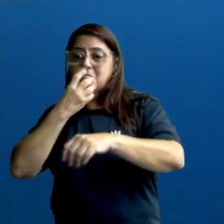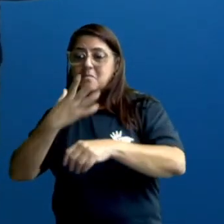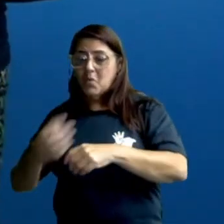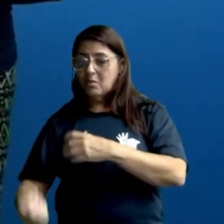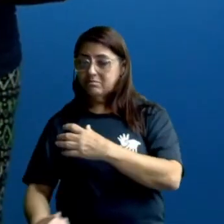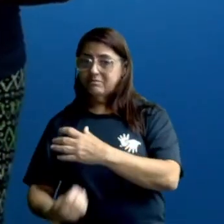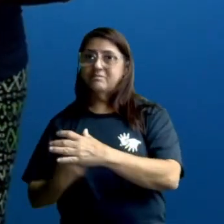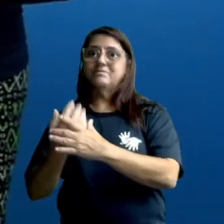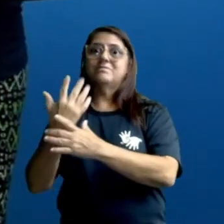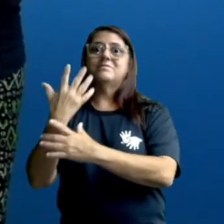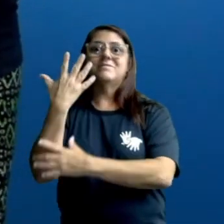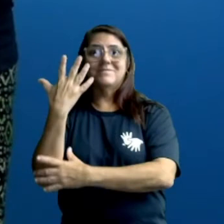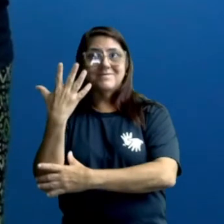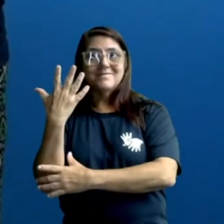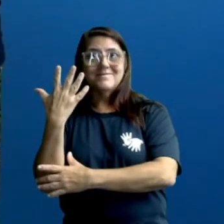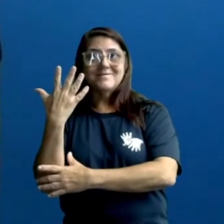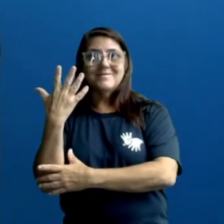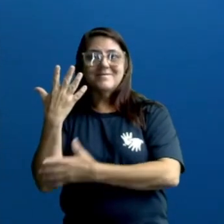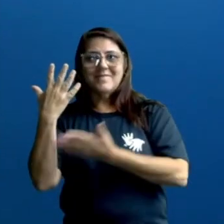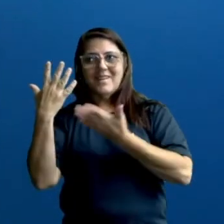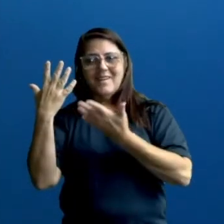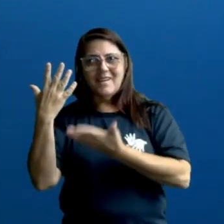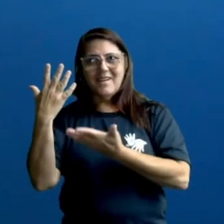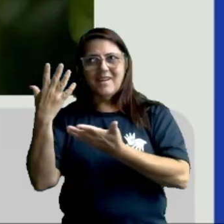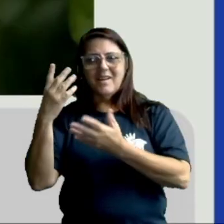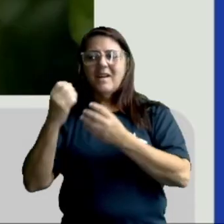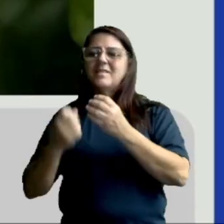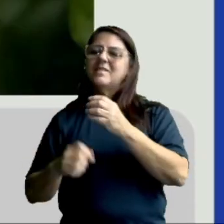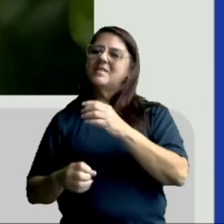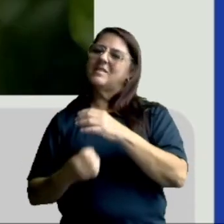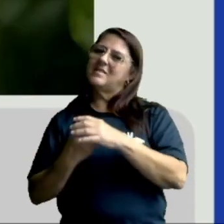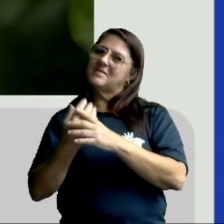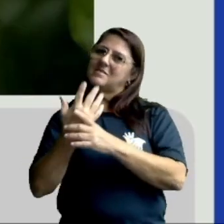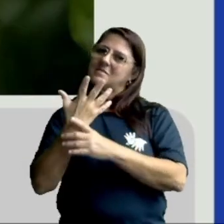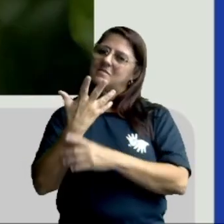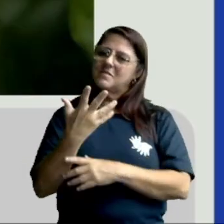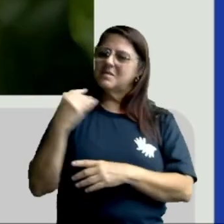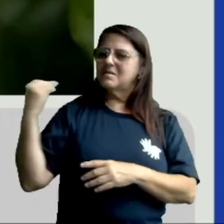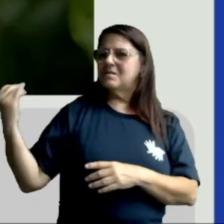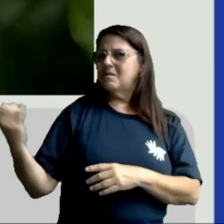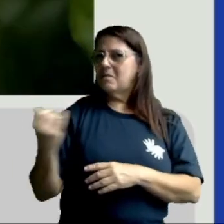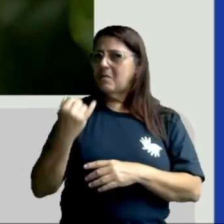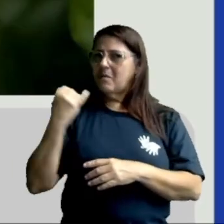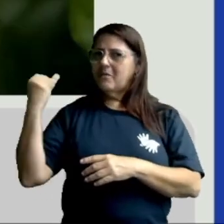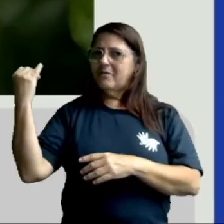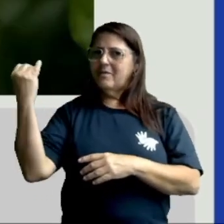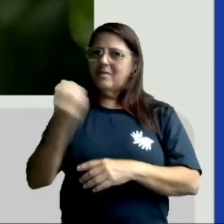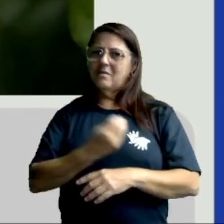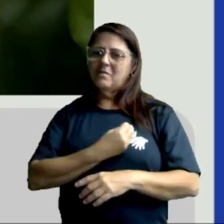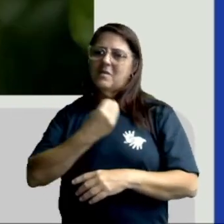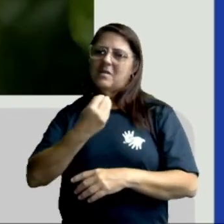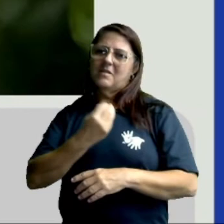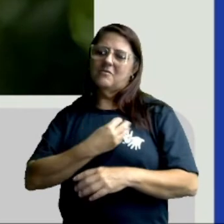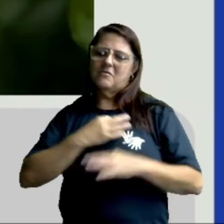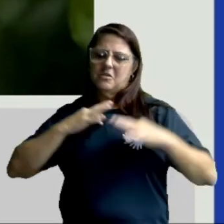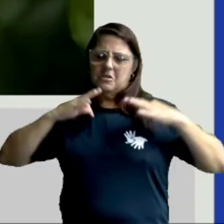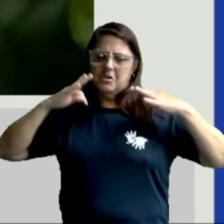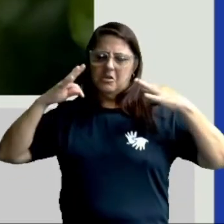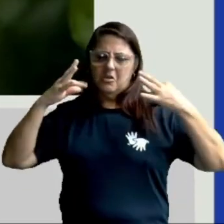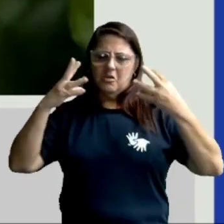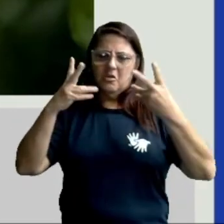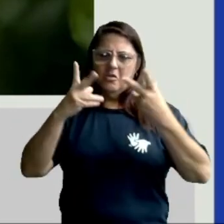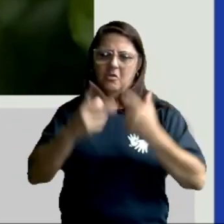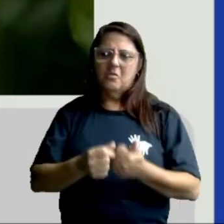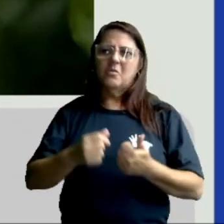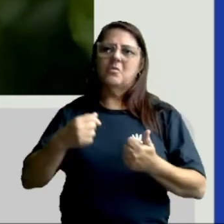crescer? E plantas são muito importantes para a vida de todos